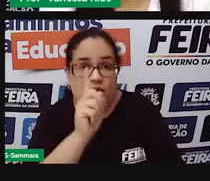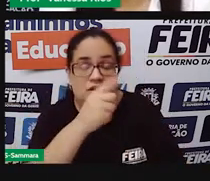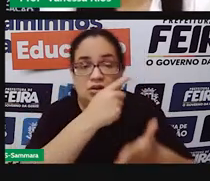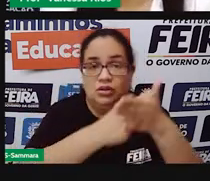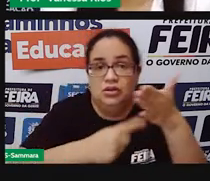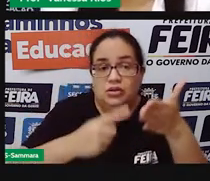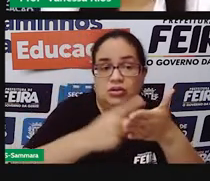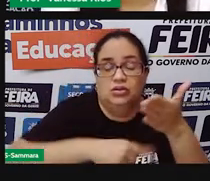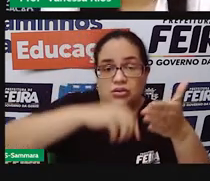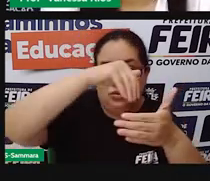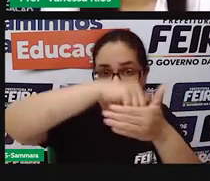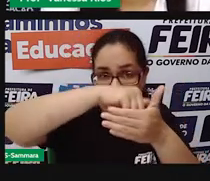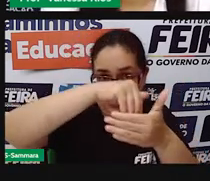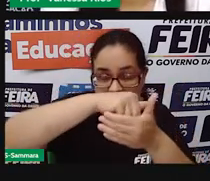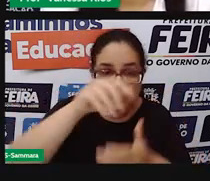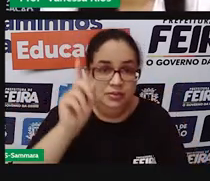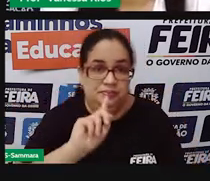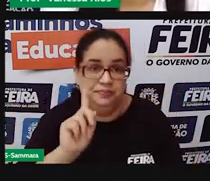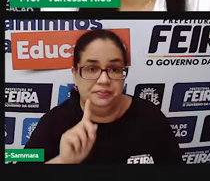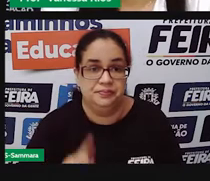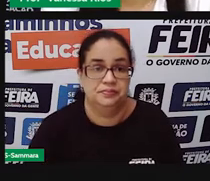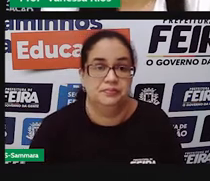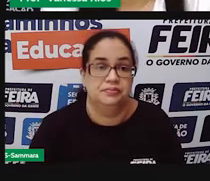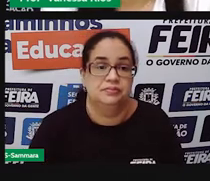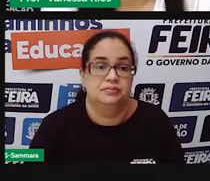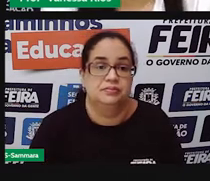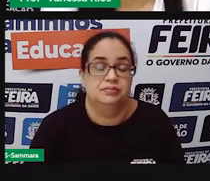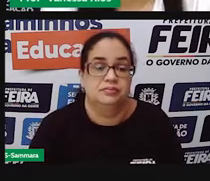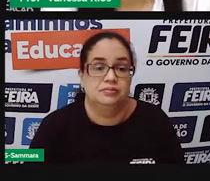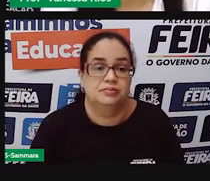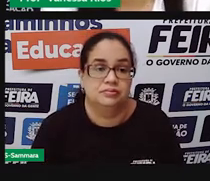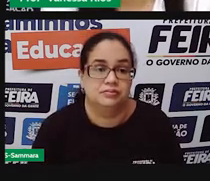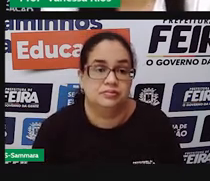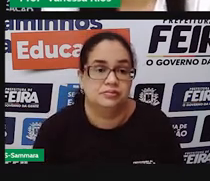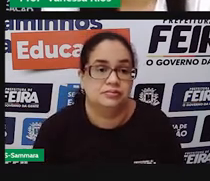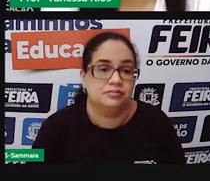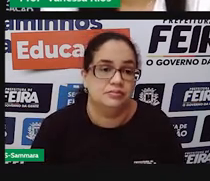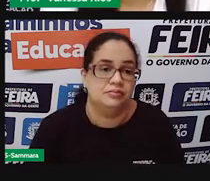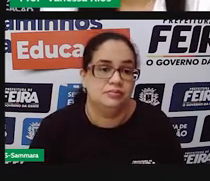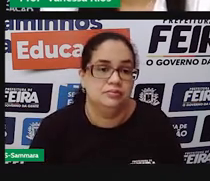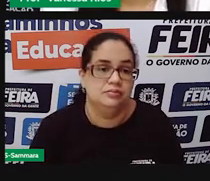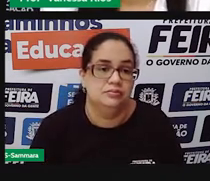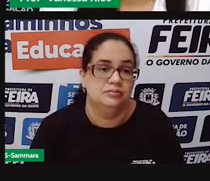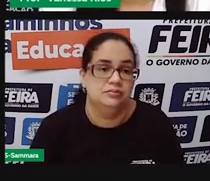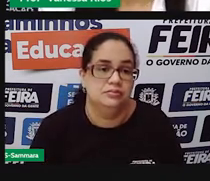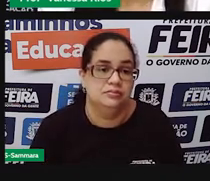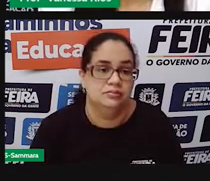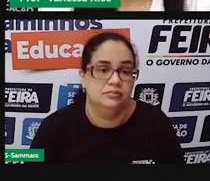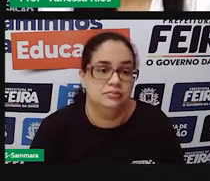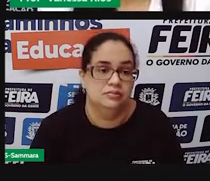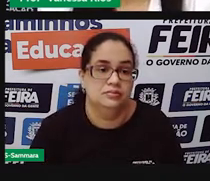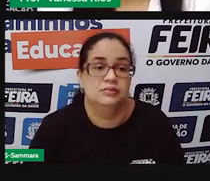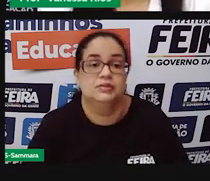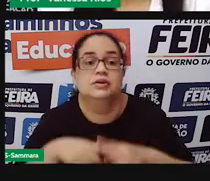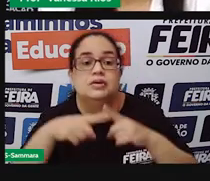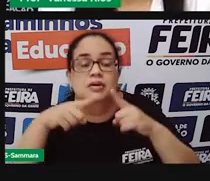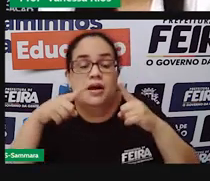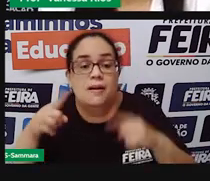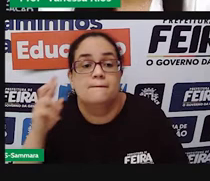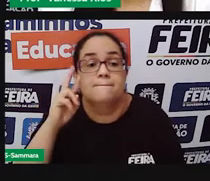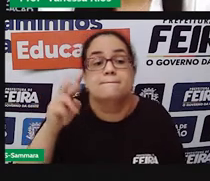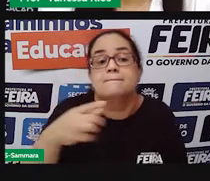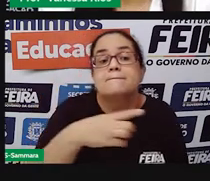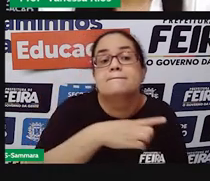anos, também não é obrigatório. Faz o título de eleitor para votar apenas se quiser. Mas aí não existe